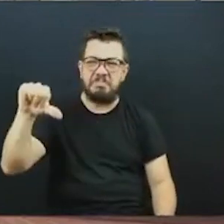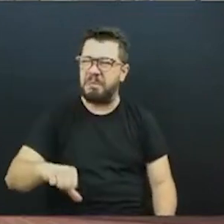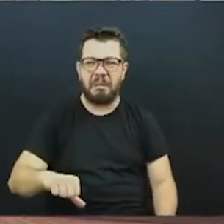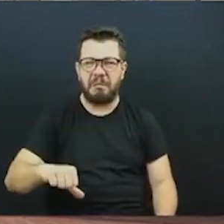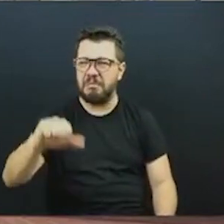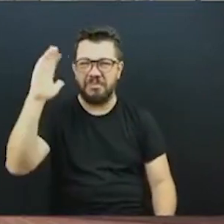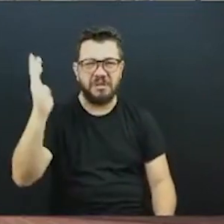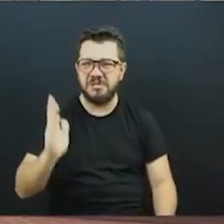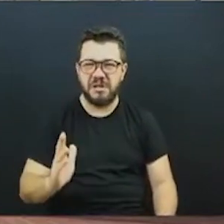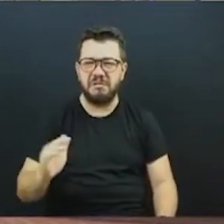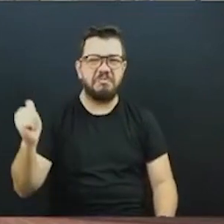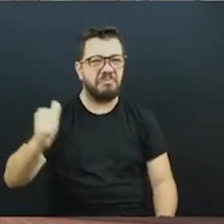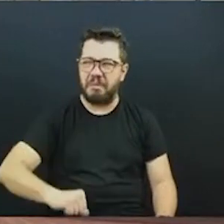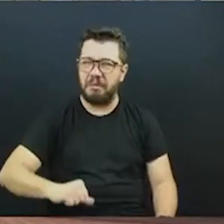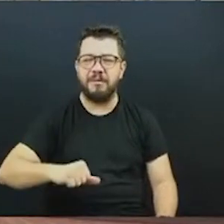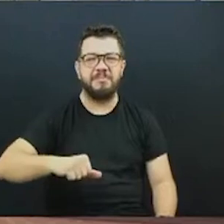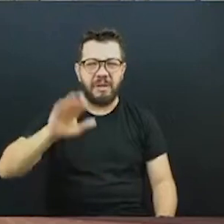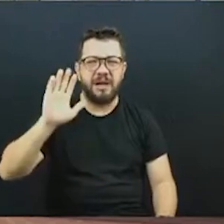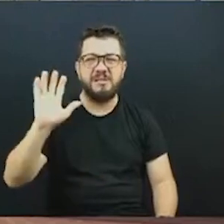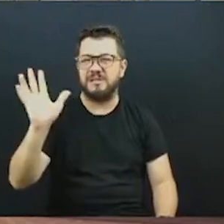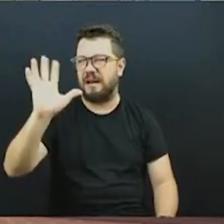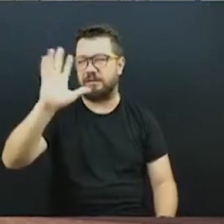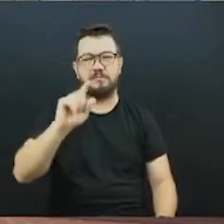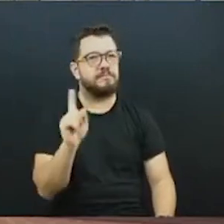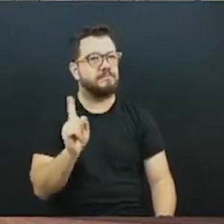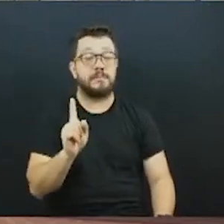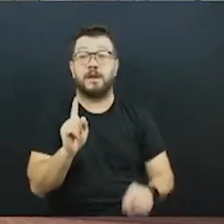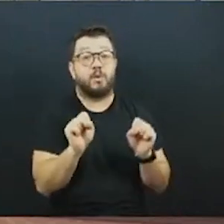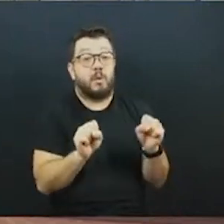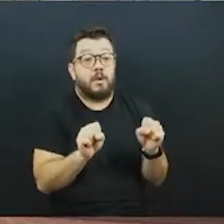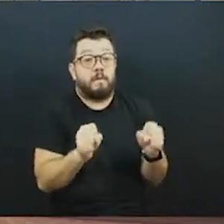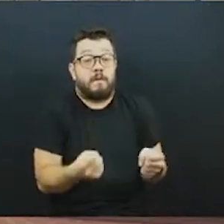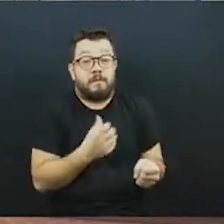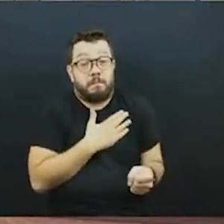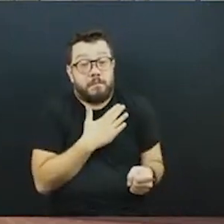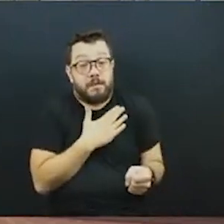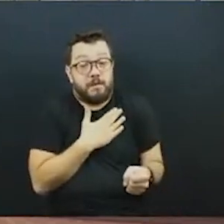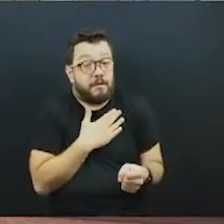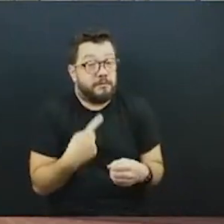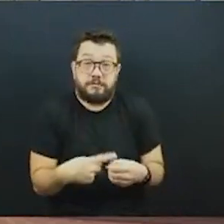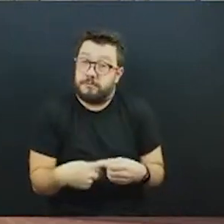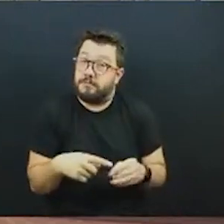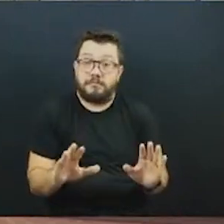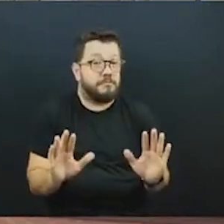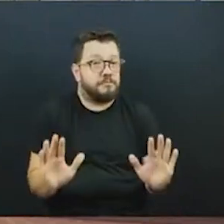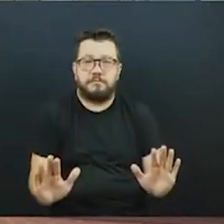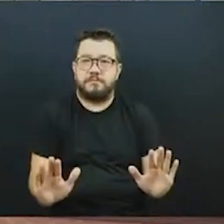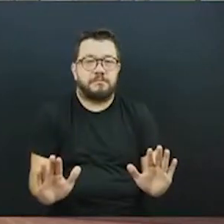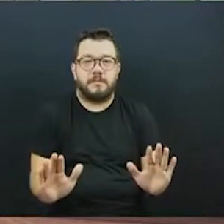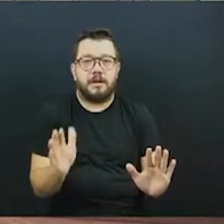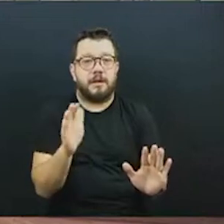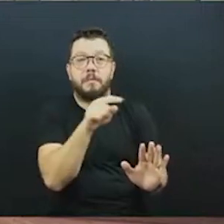é um dos mais caros, eu volto a repetir. Eu estou defendendo a minha cidade. Quero, sim, que os meus eleitores me julguem por